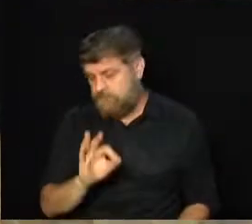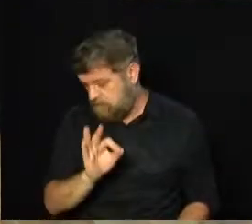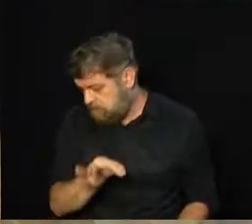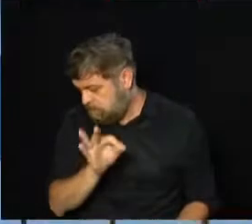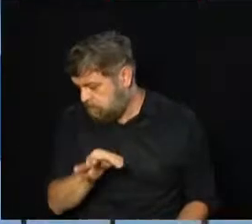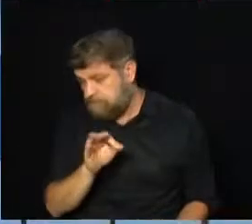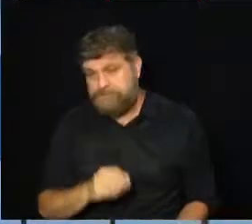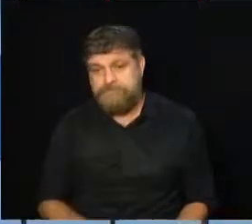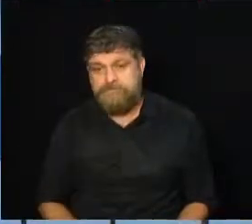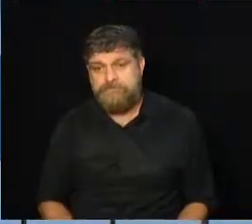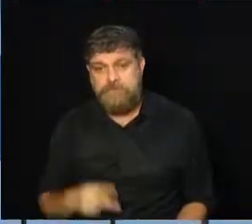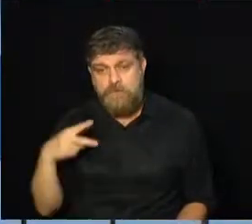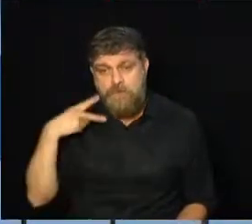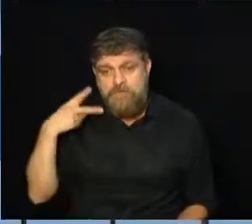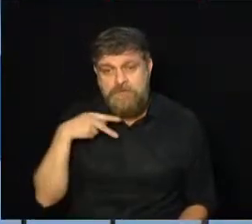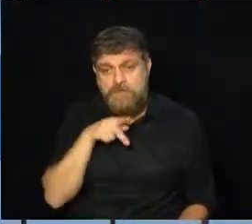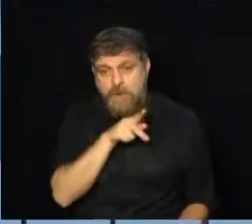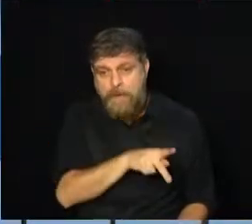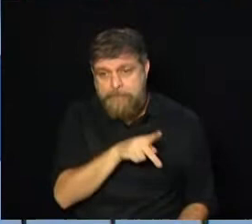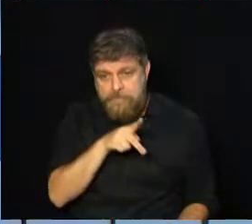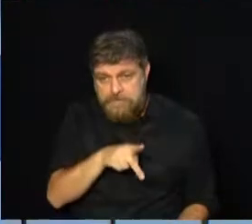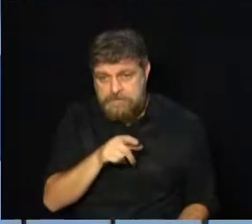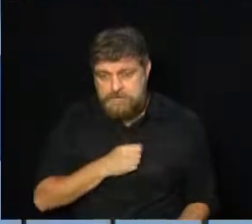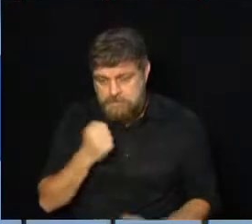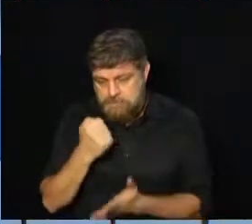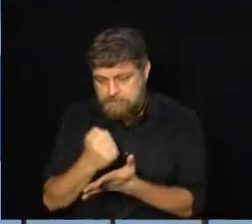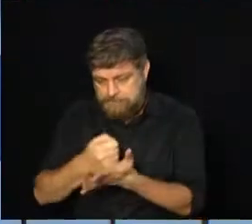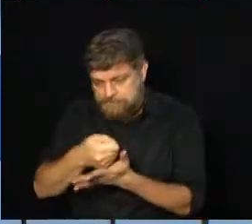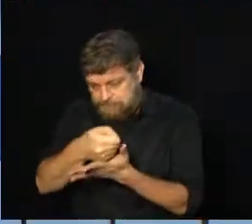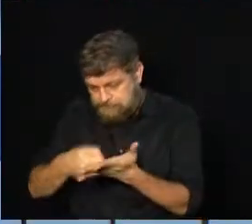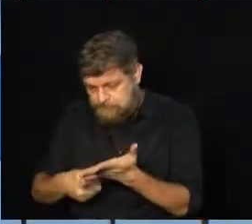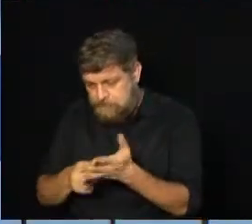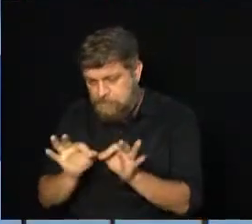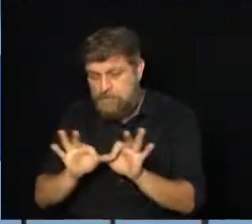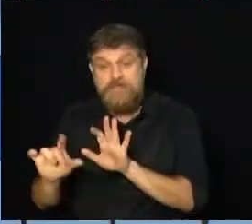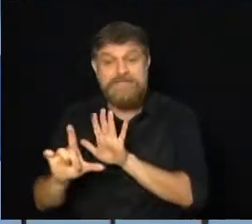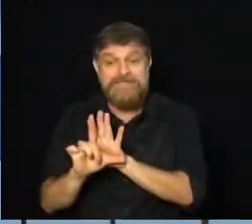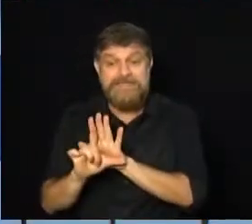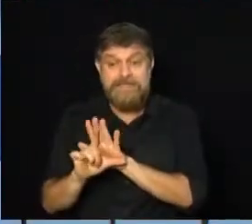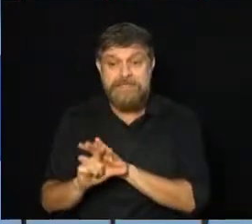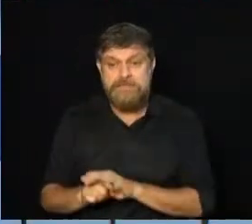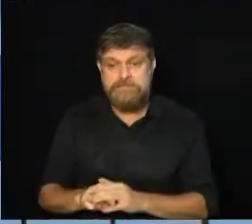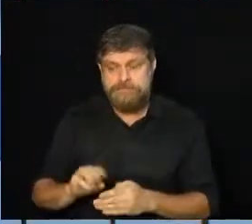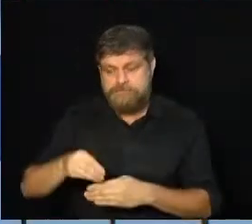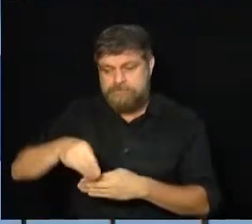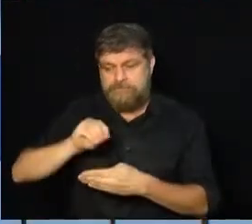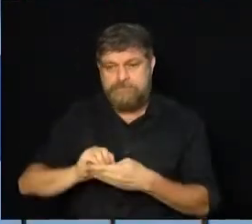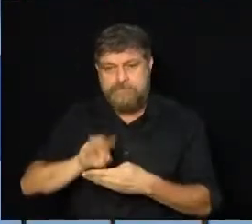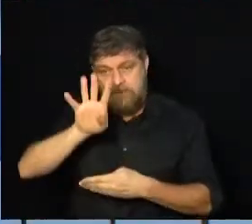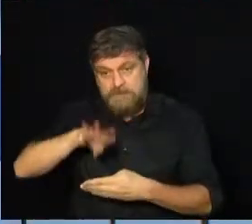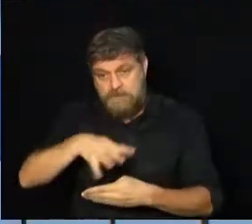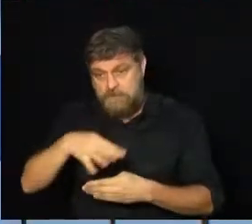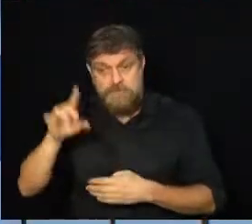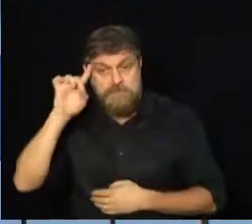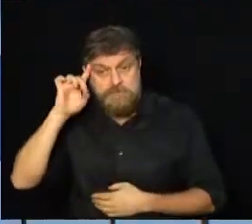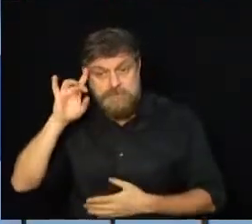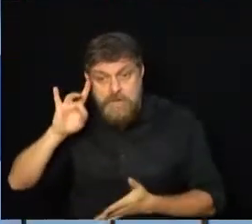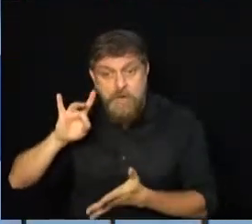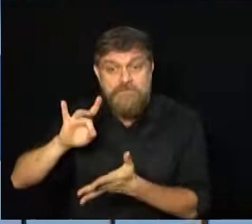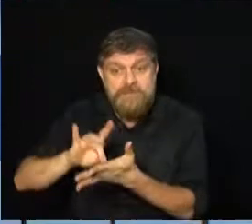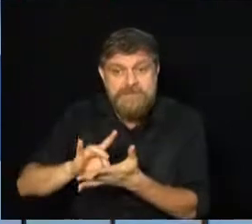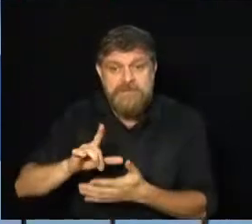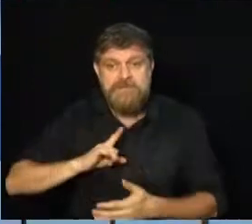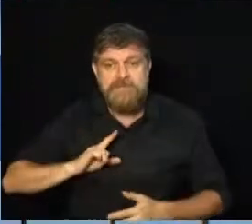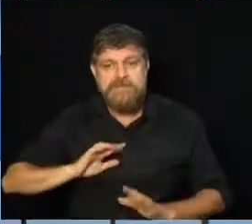olha, porque o vereador professor Alberto protocolou um projeto de lei que institui no calendário oficial do município o Dia